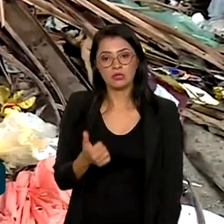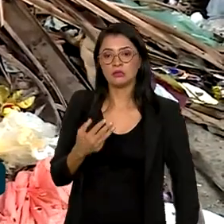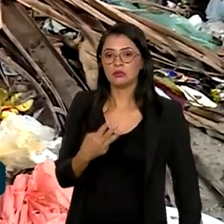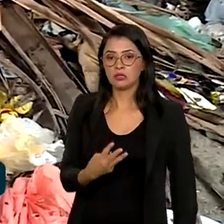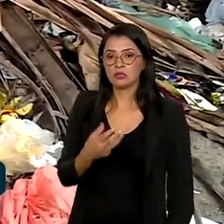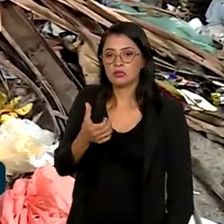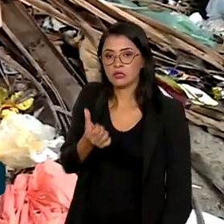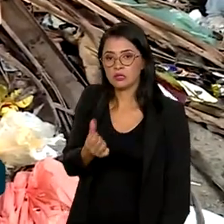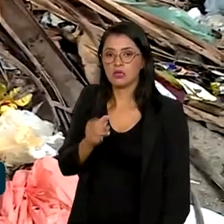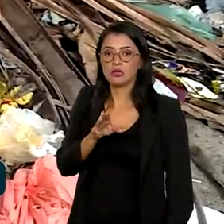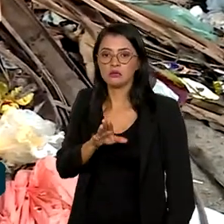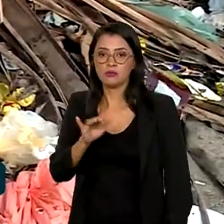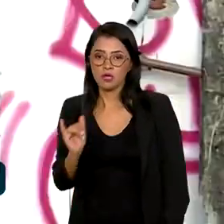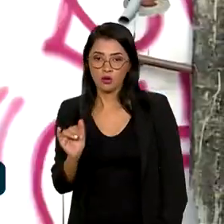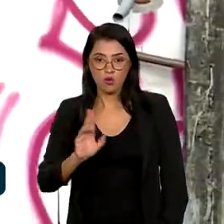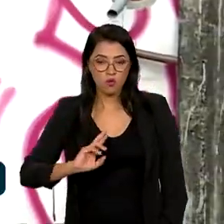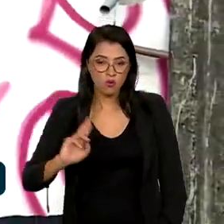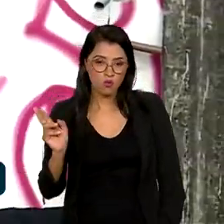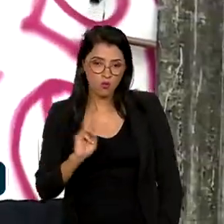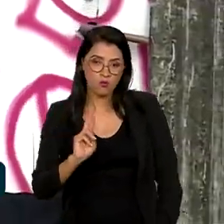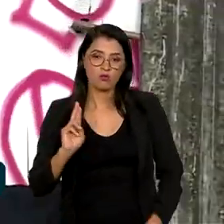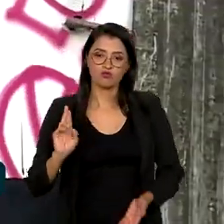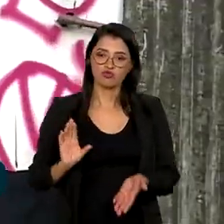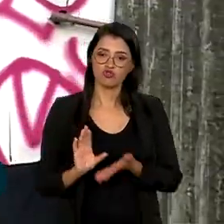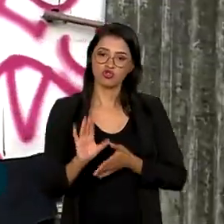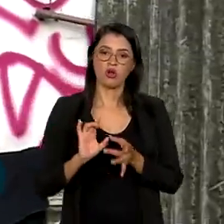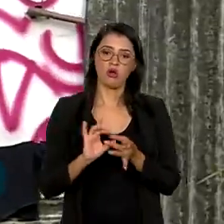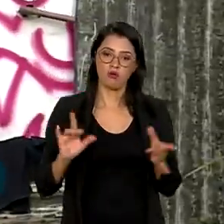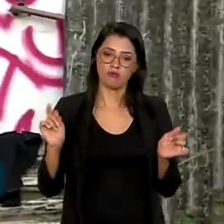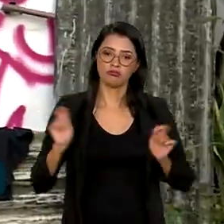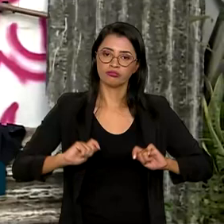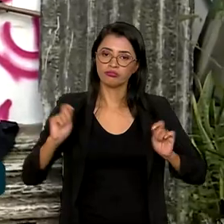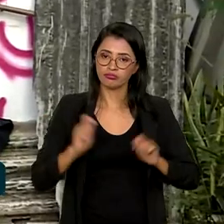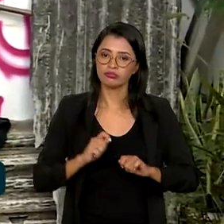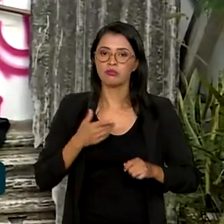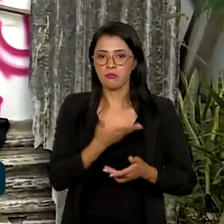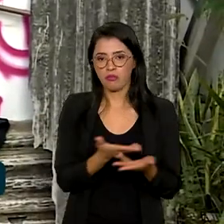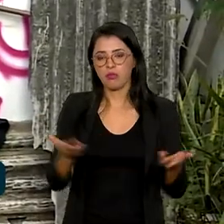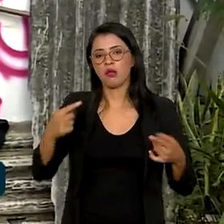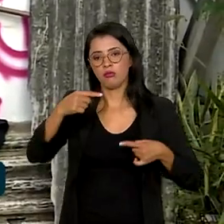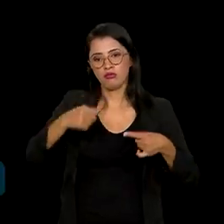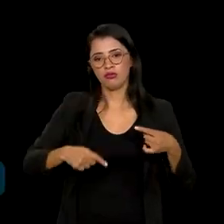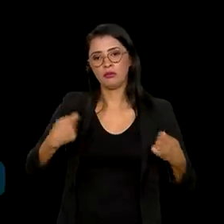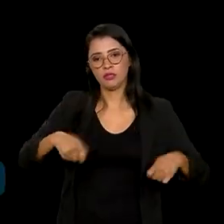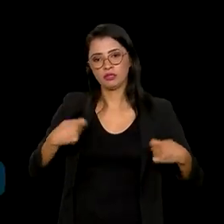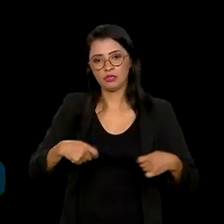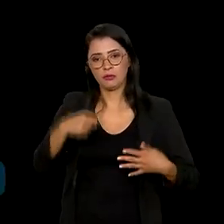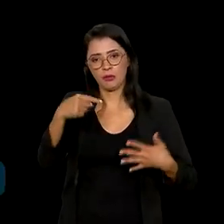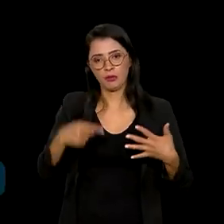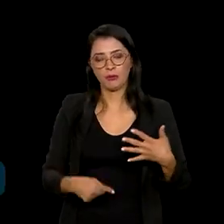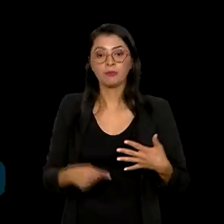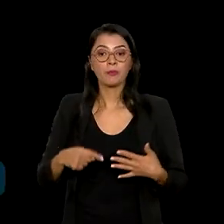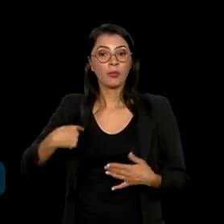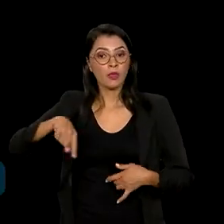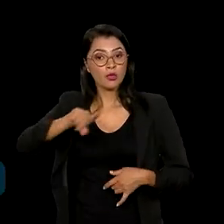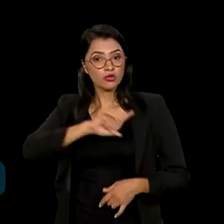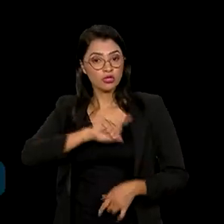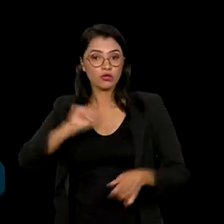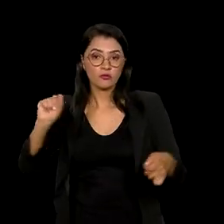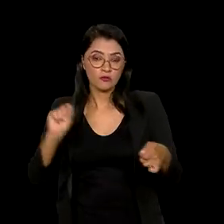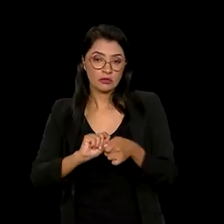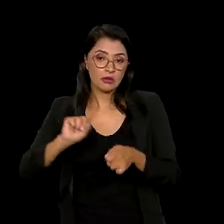136 bilhões de reais estão disponíveis para atender essas demandas. Nós vamos fazer a primeira